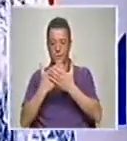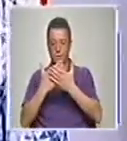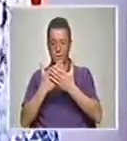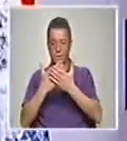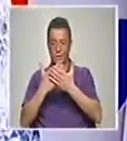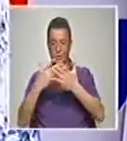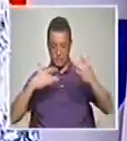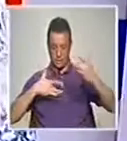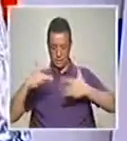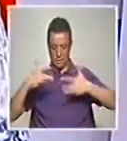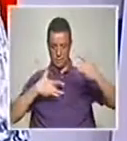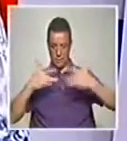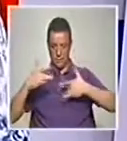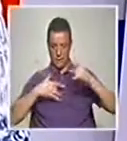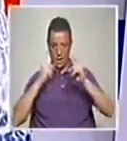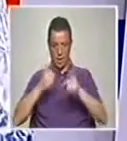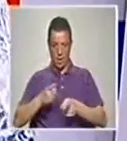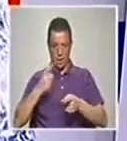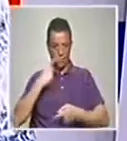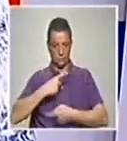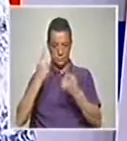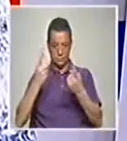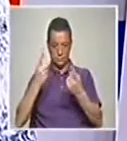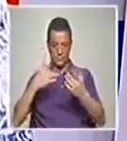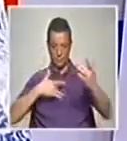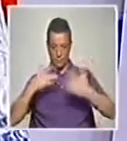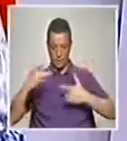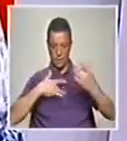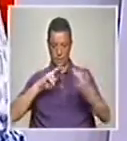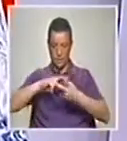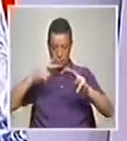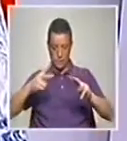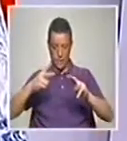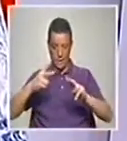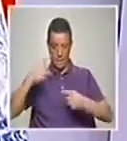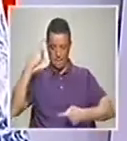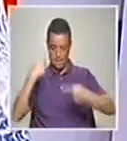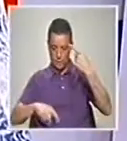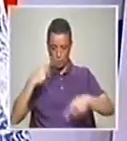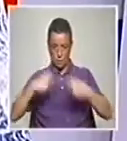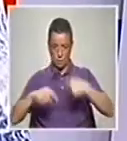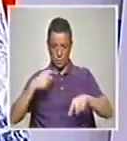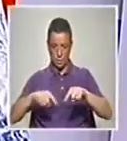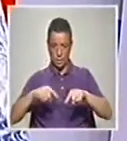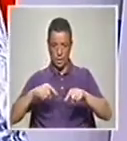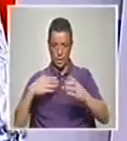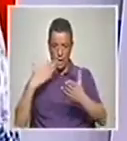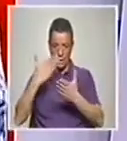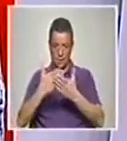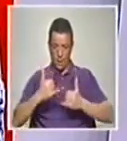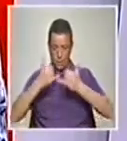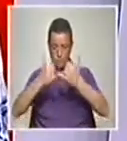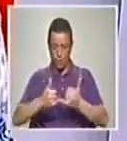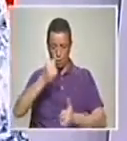peça de teatro, breviário Gota de Água, que está no Teatro Constantino Neri, em Matosinhos, até ao